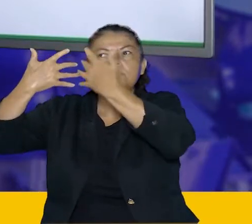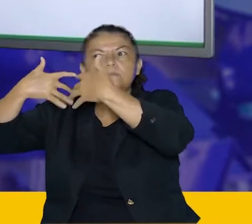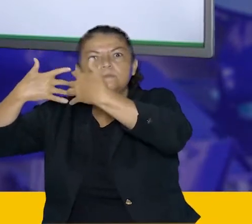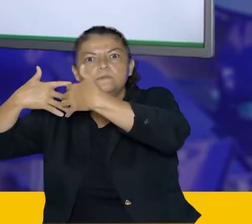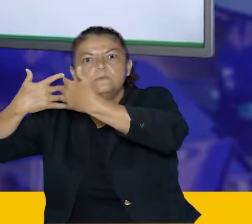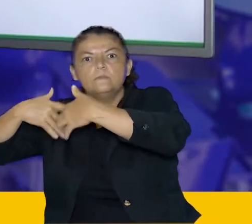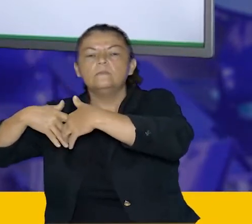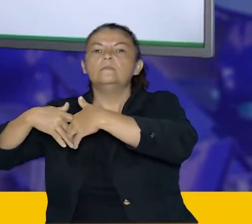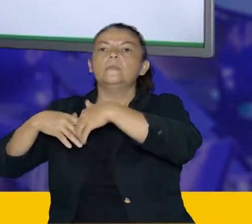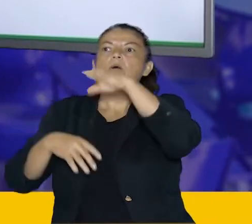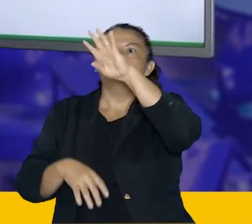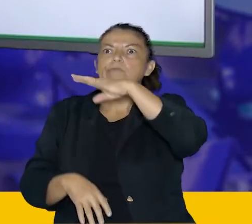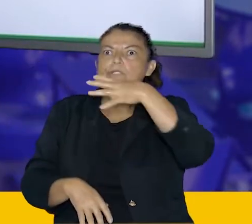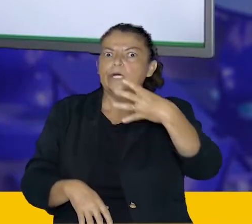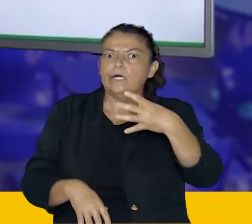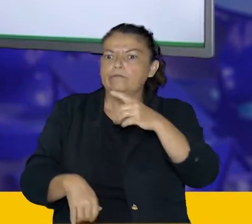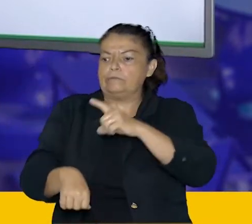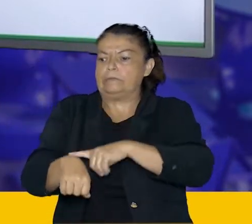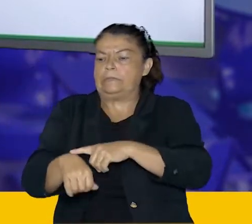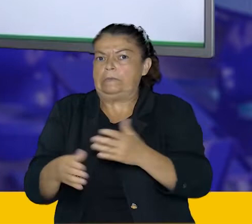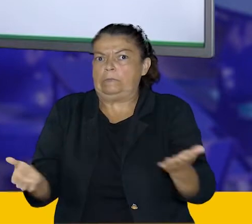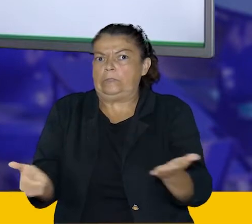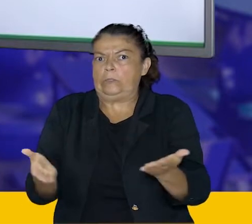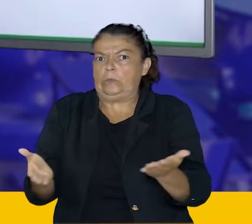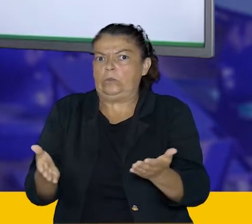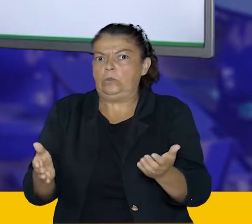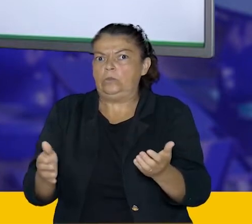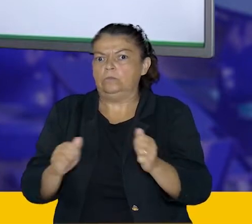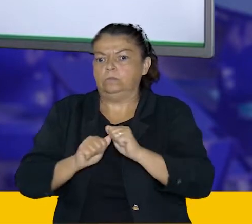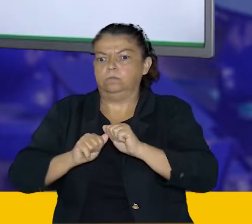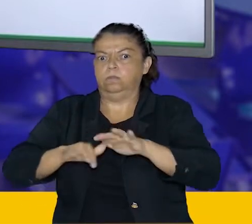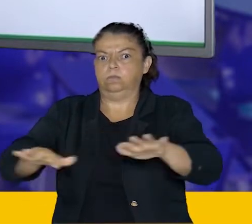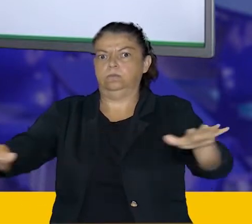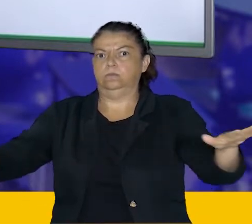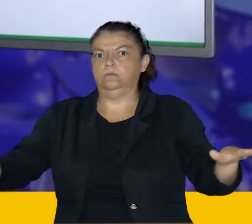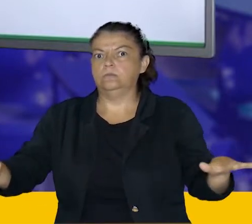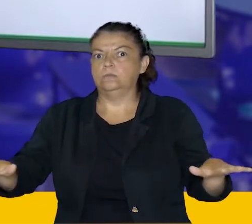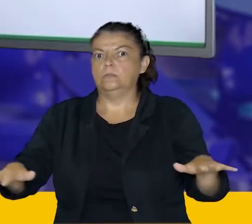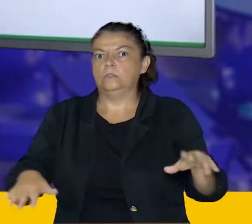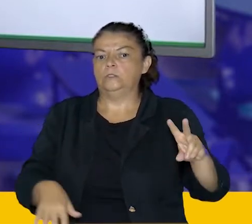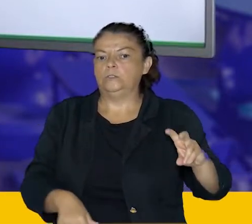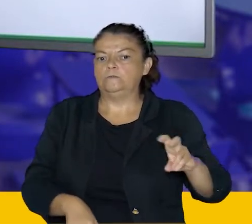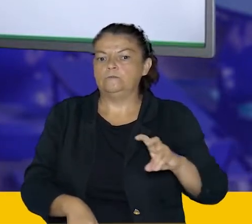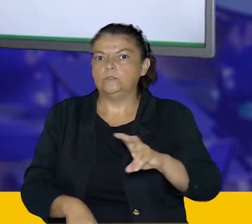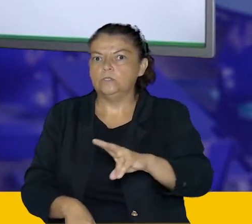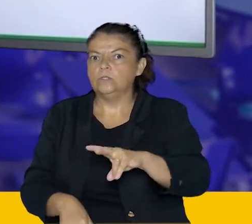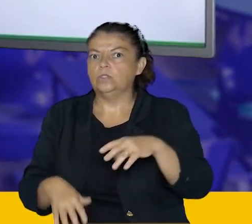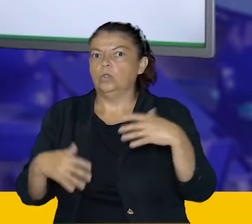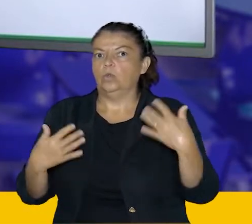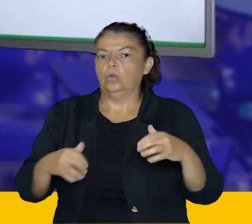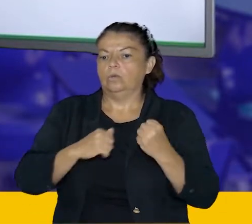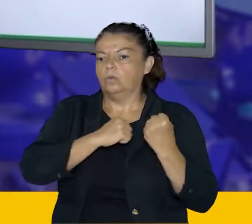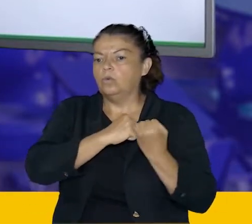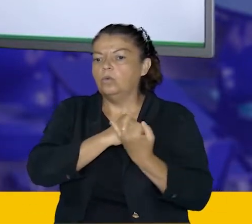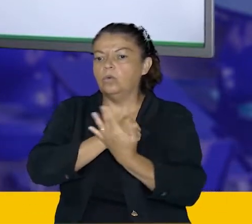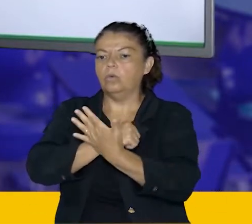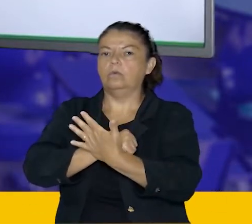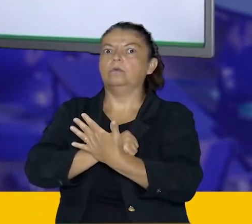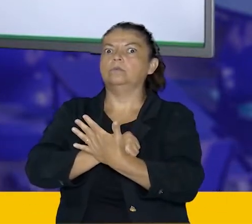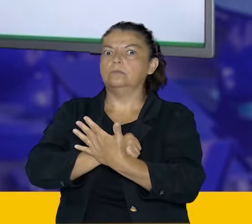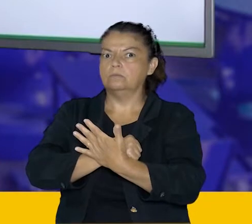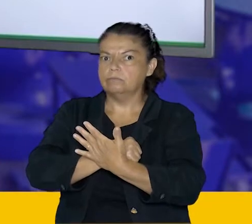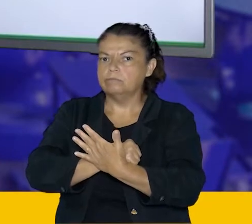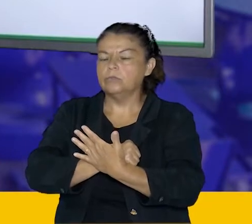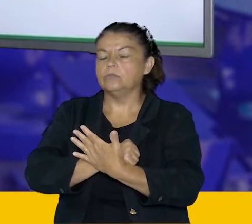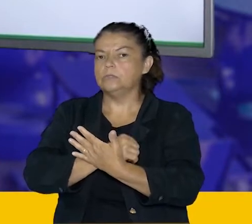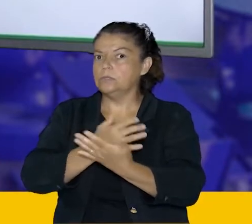gráficos atualmente. Estamos vivendo em um período de pandemia e que esses dados têm aparecido para nós de casos de coronavírus em formas